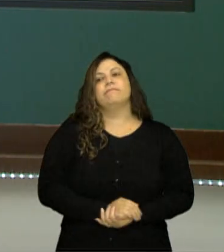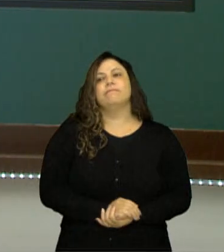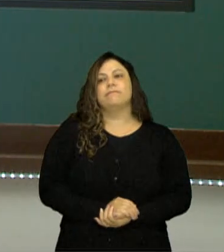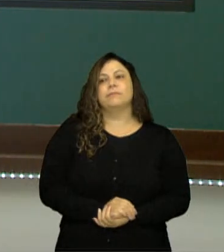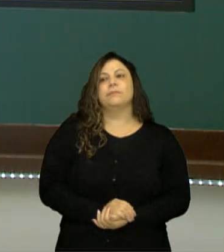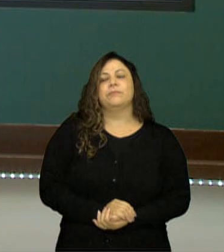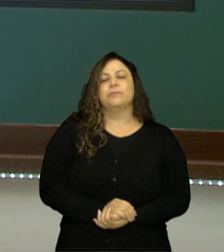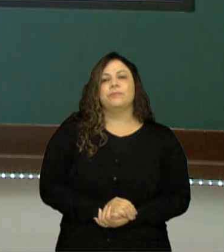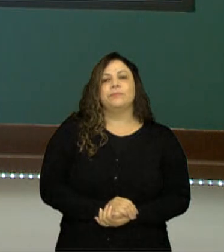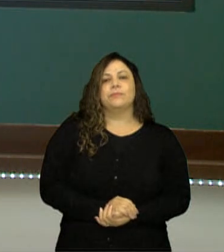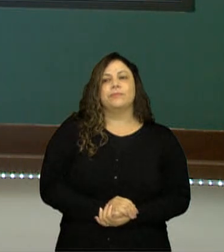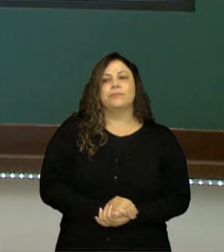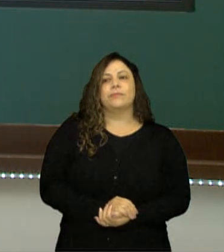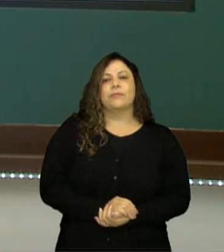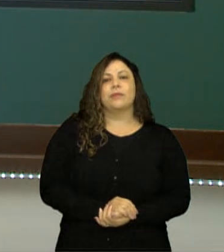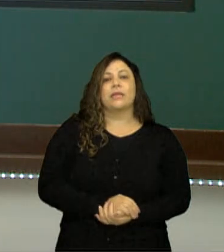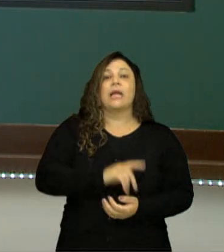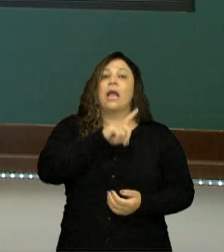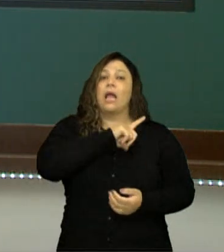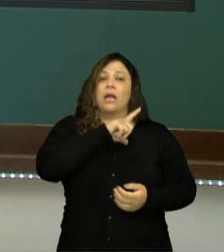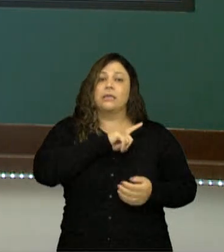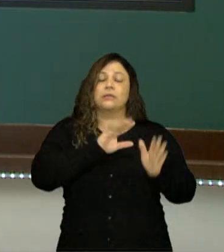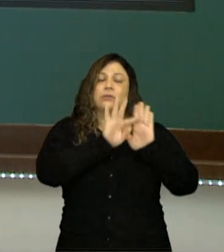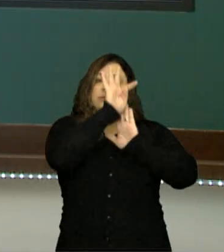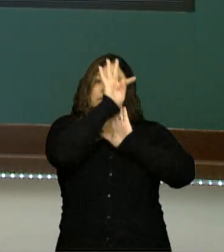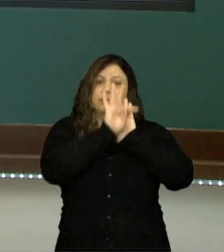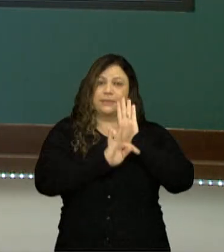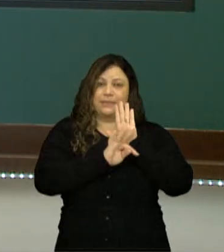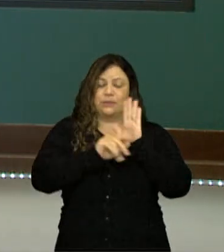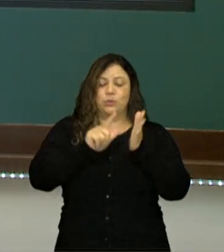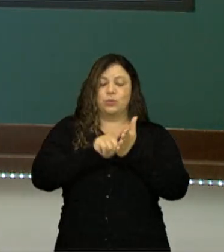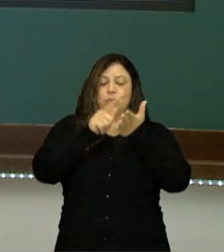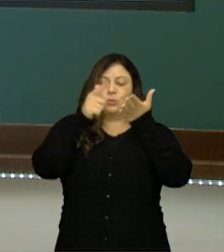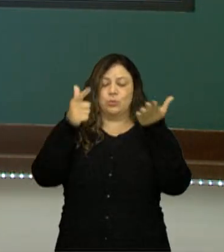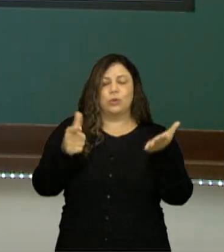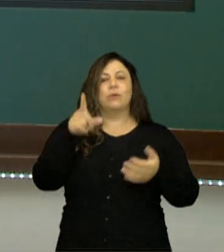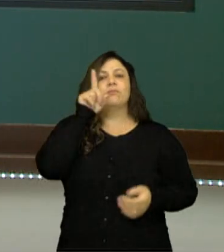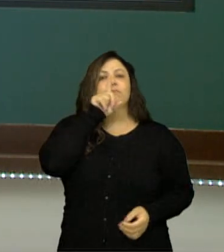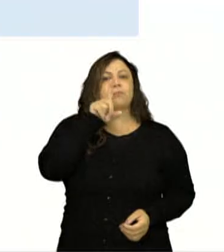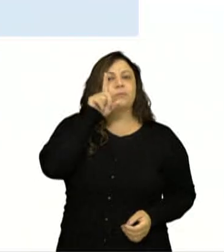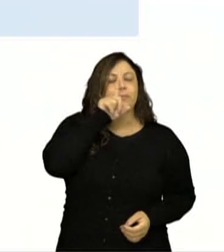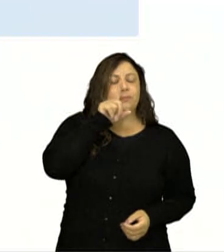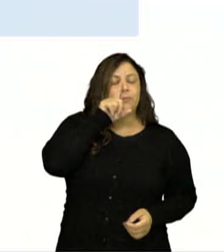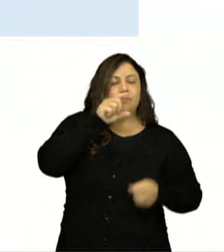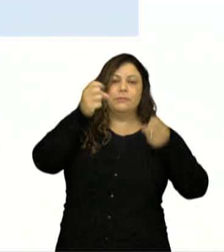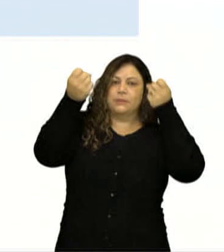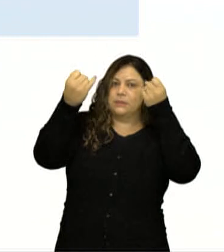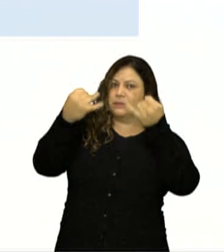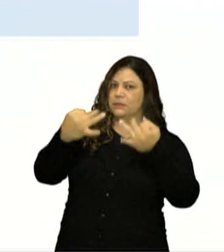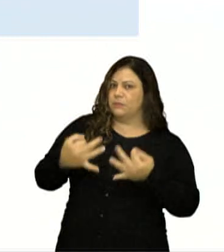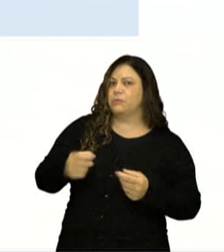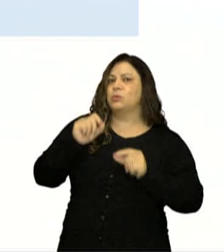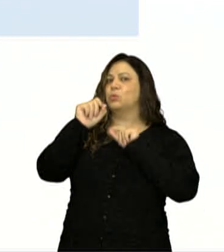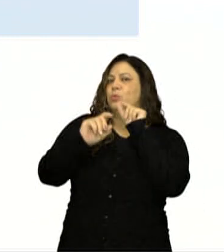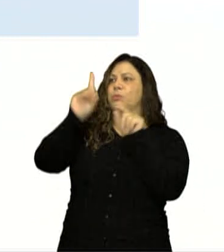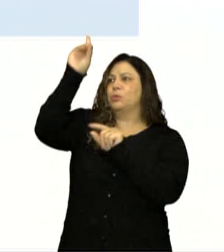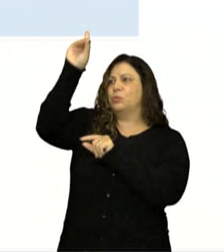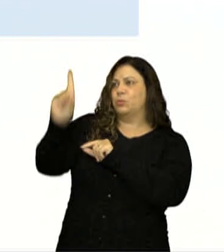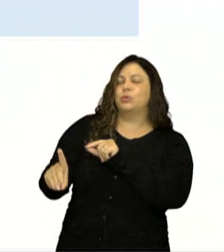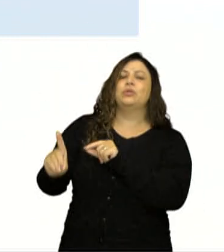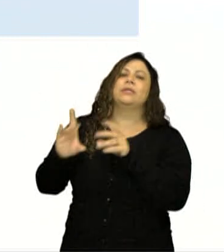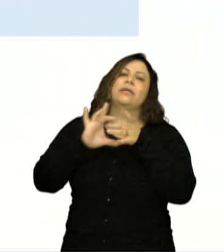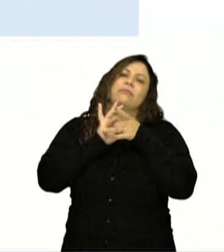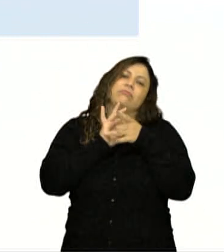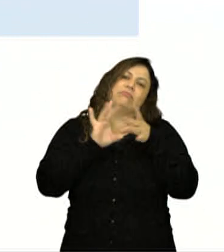Tem um trecho aqui do jornal The New York Times, que é um jornal americano, falando sobre o direito da